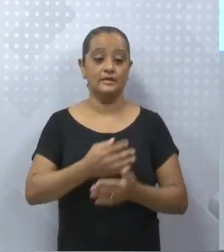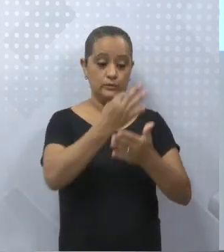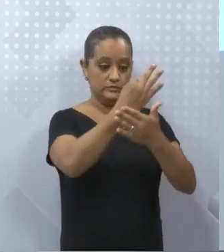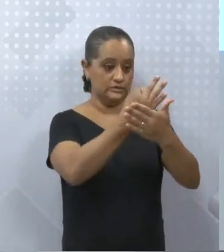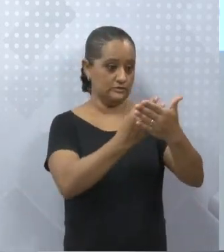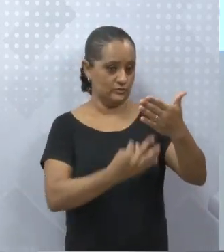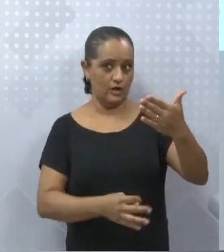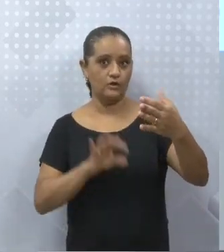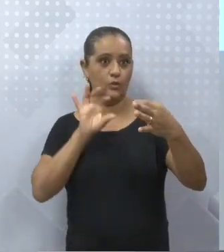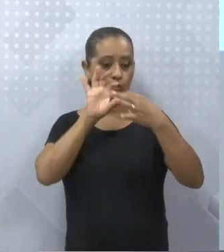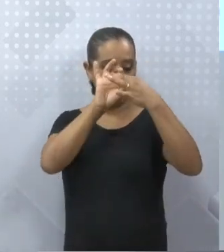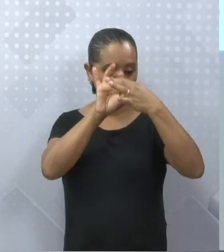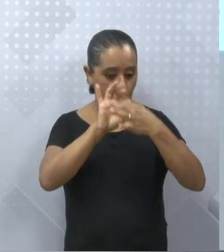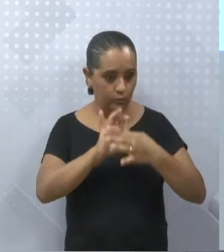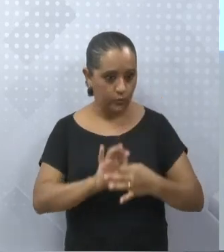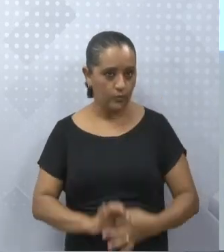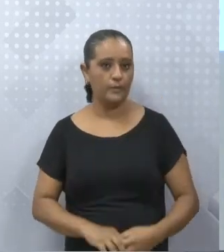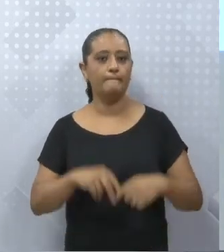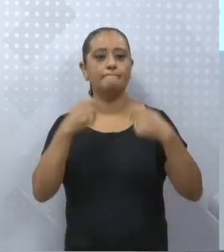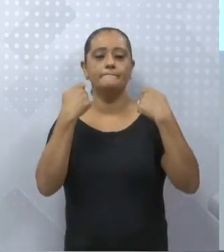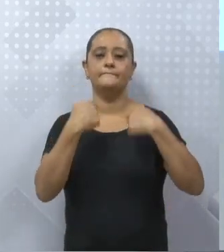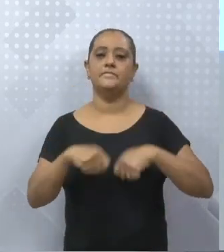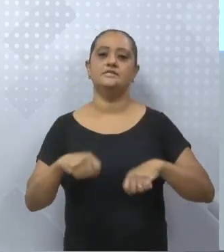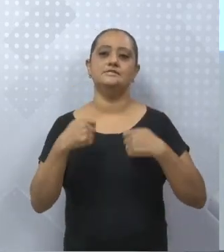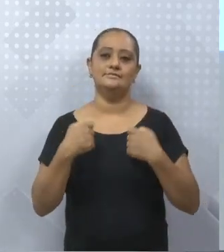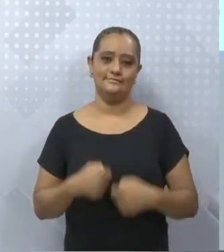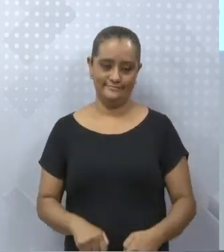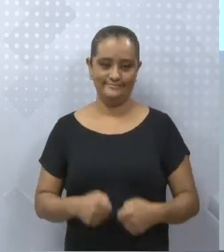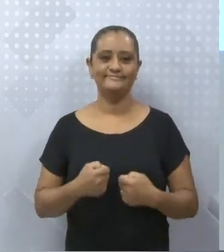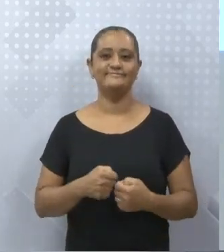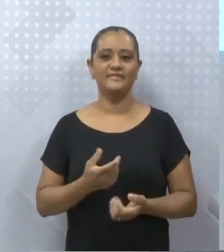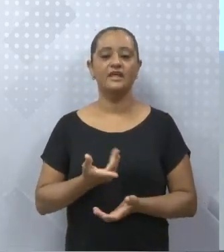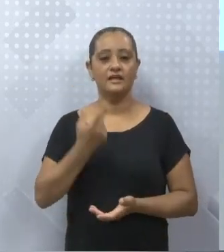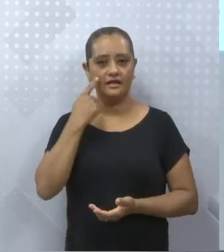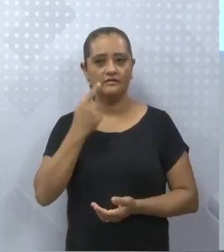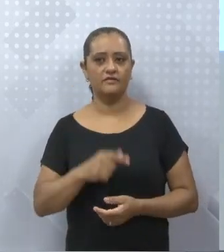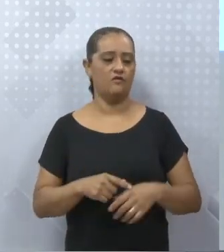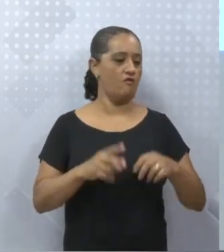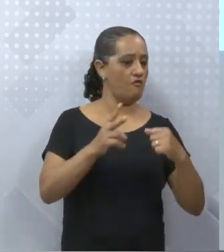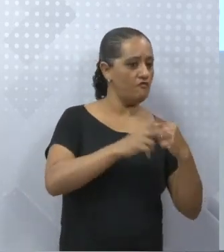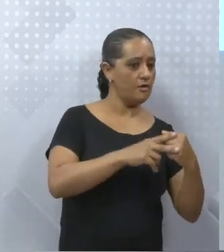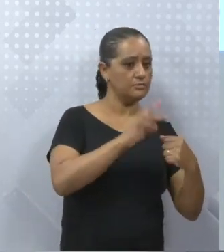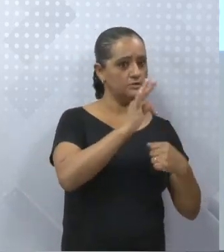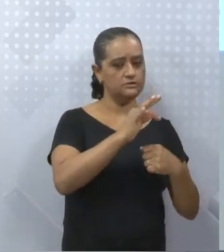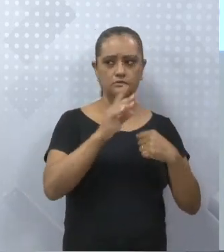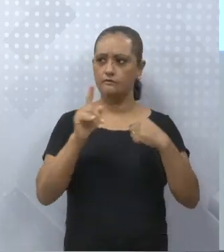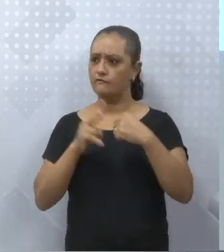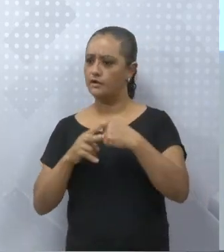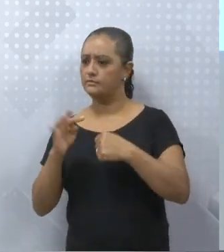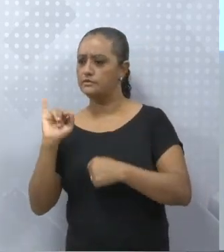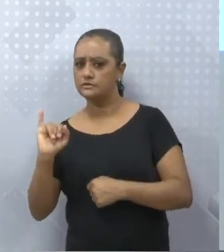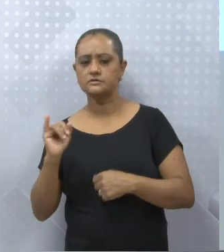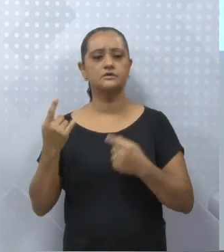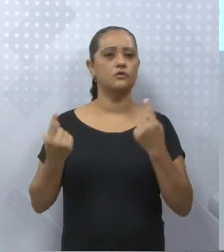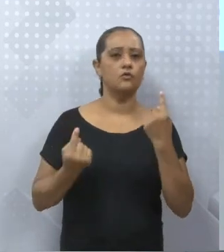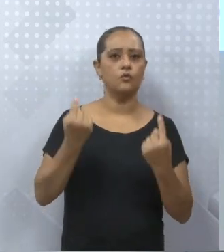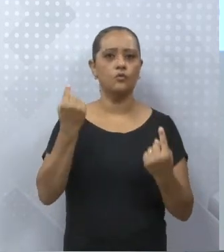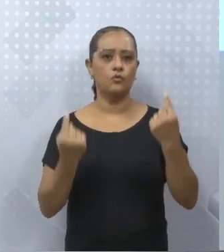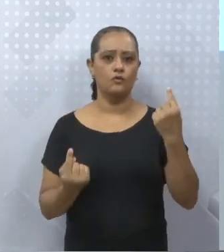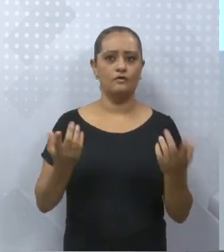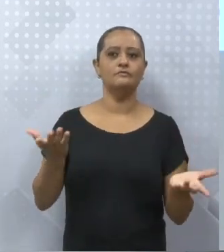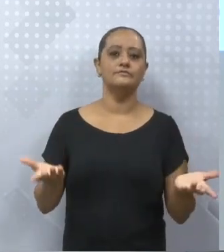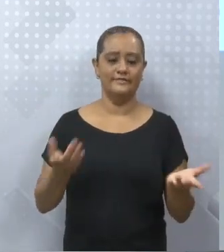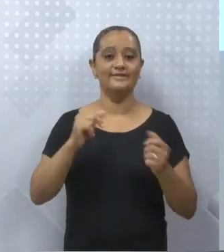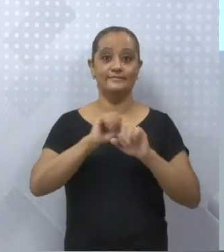contextual. Para que eu diga que um verbo é intransitivo ou transitivo, eu tenho que analisar. Eu tenho que ver, realmente,